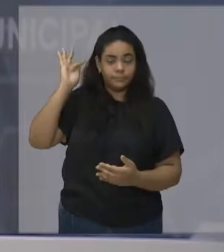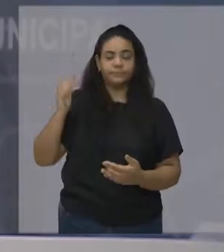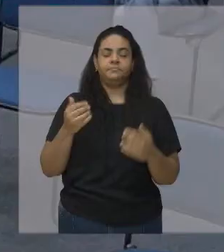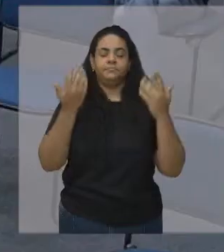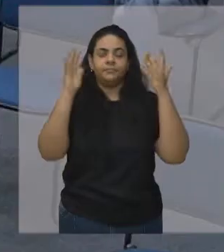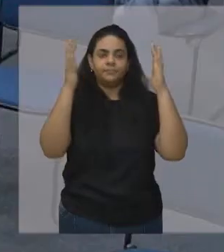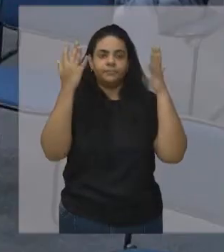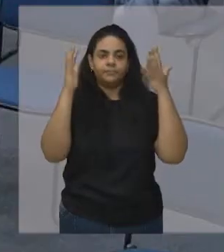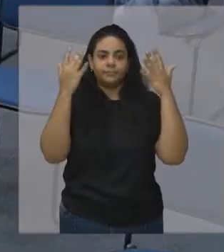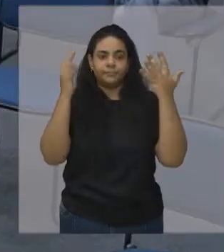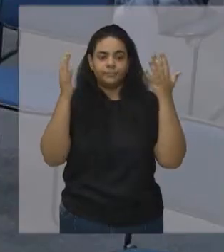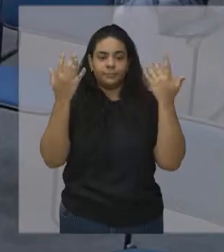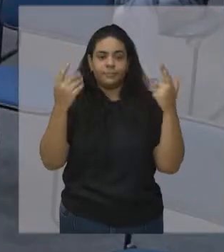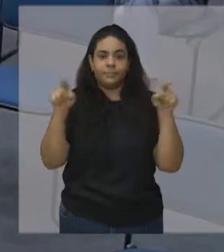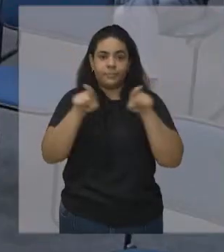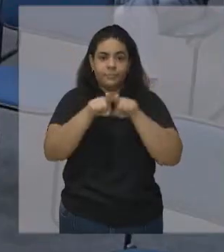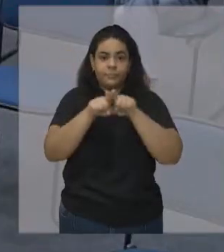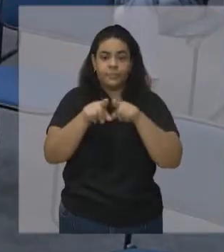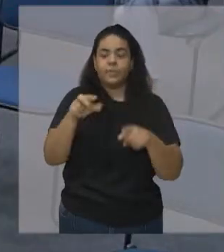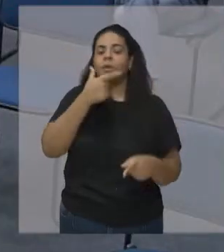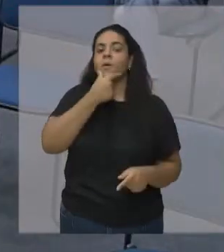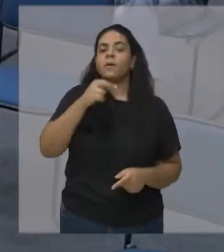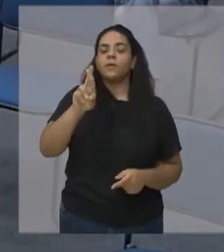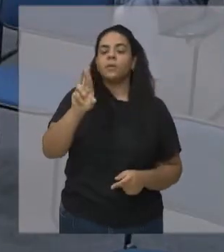e Roberto Chagas.